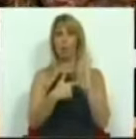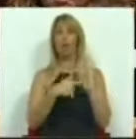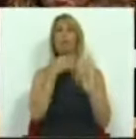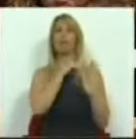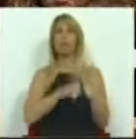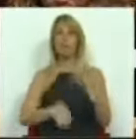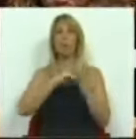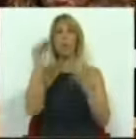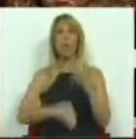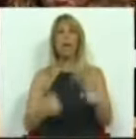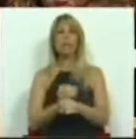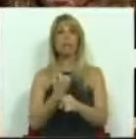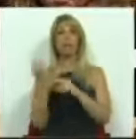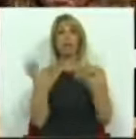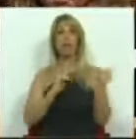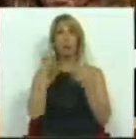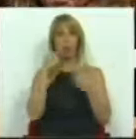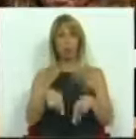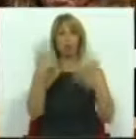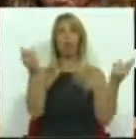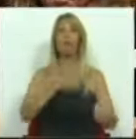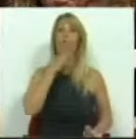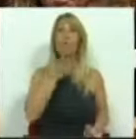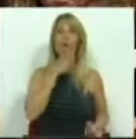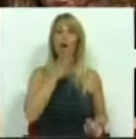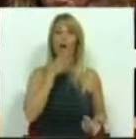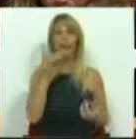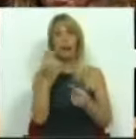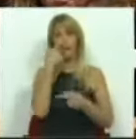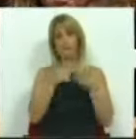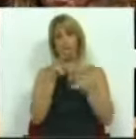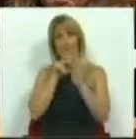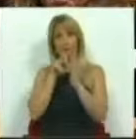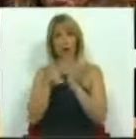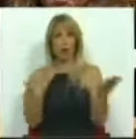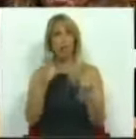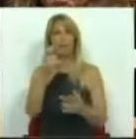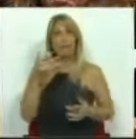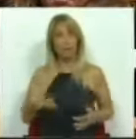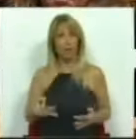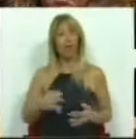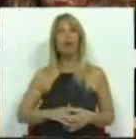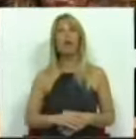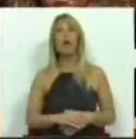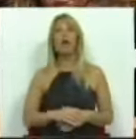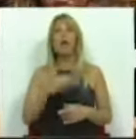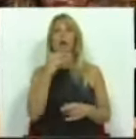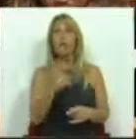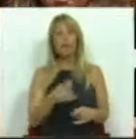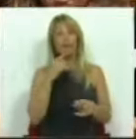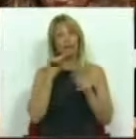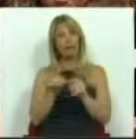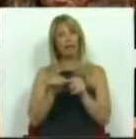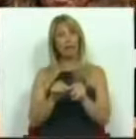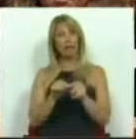contratualização dos serviços de transporte público ferroviário e passageiros prestados pela CP, estabelecendo-se que o respectivo